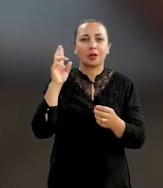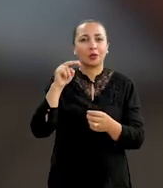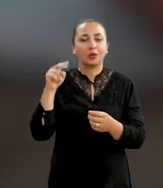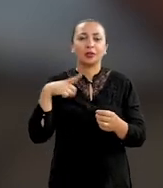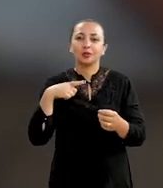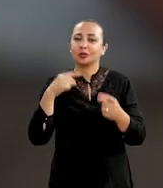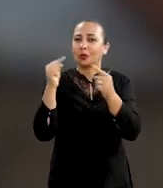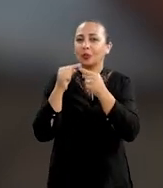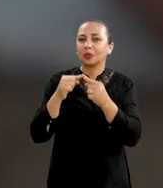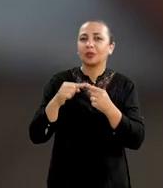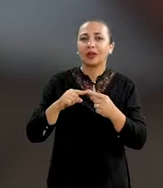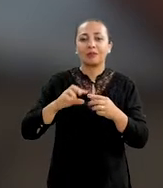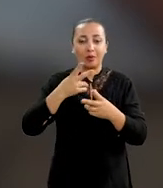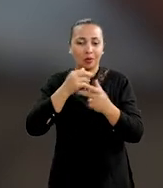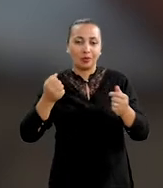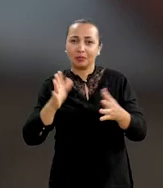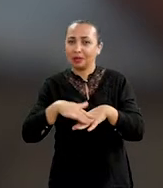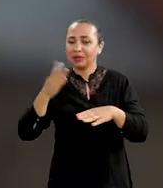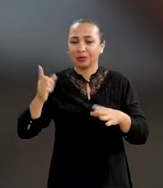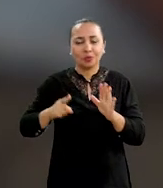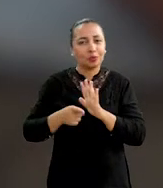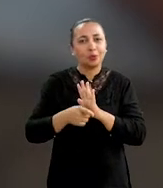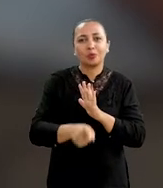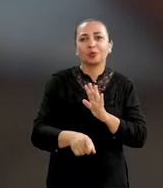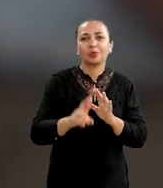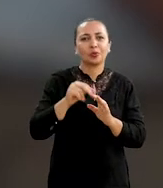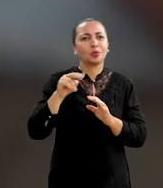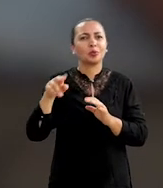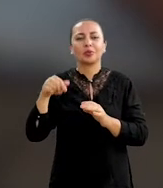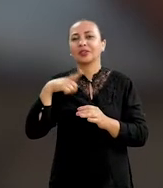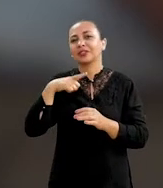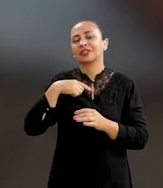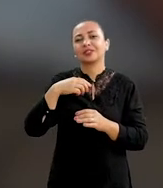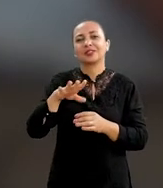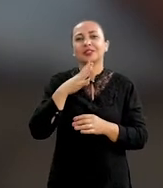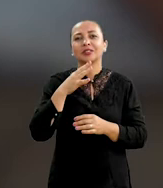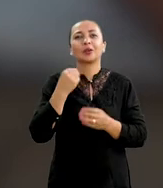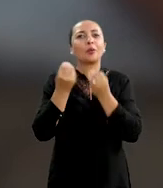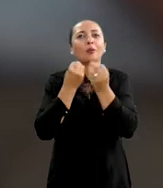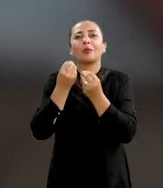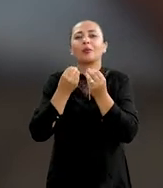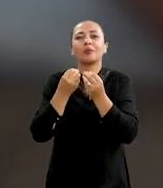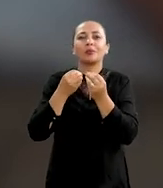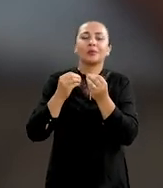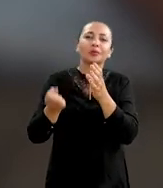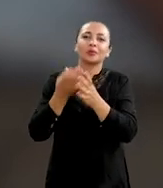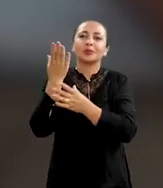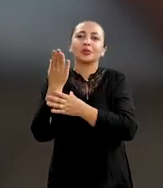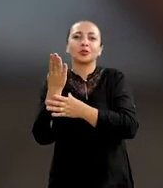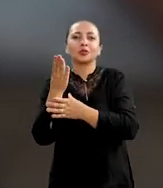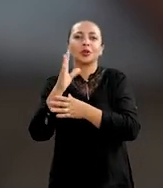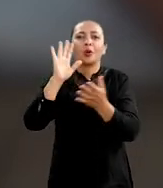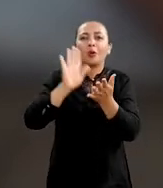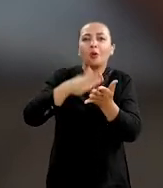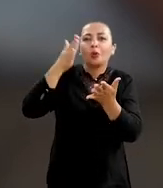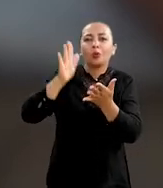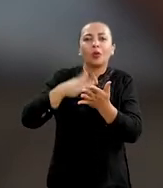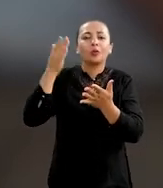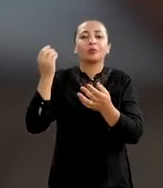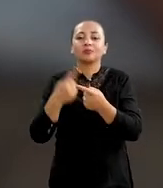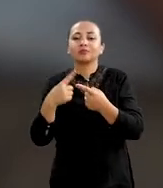contato. É uma coisa mais profunda, nunca tive isso. Como é que se formou os toques,